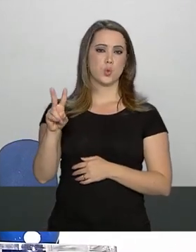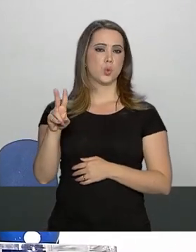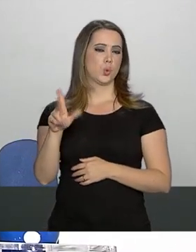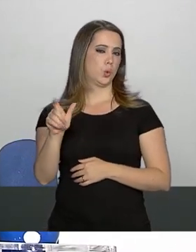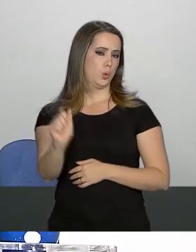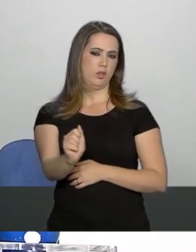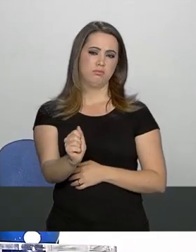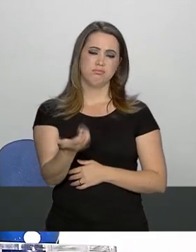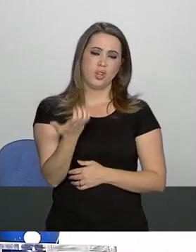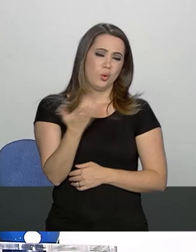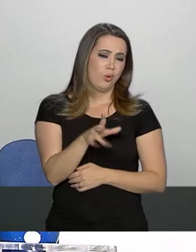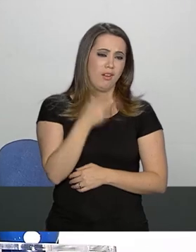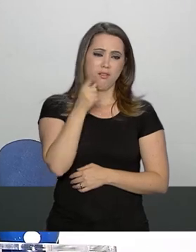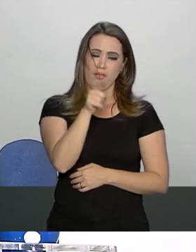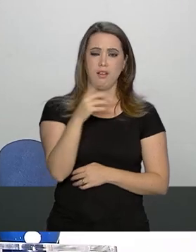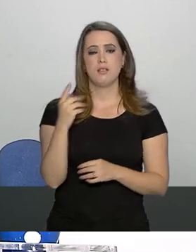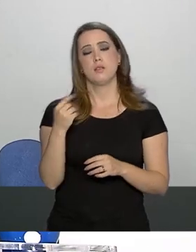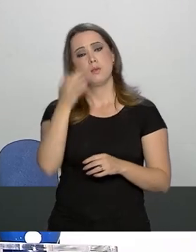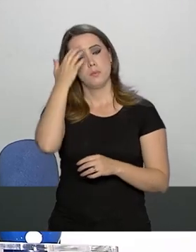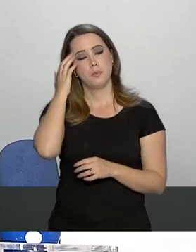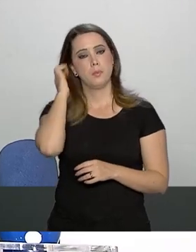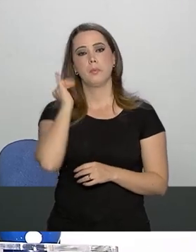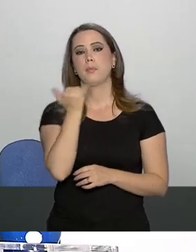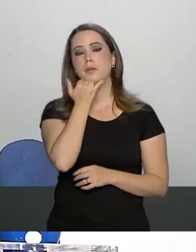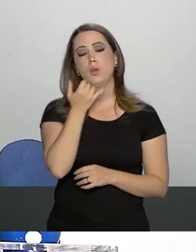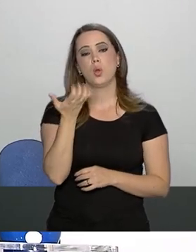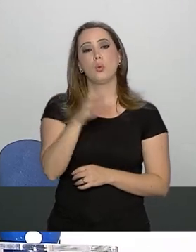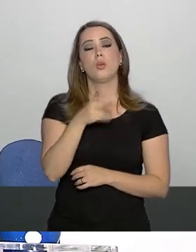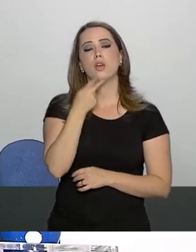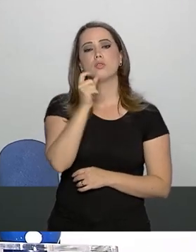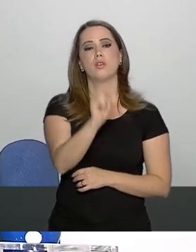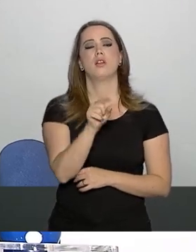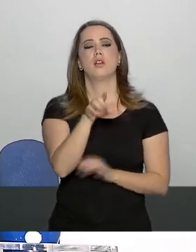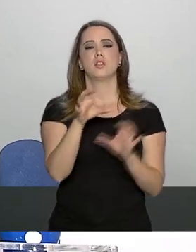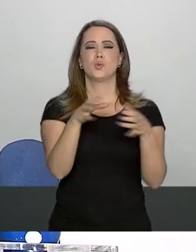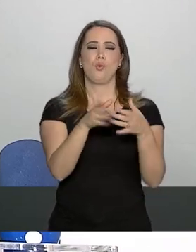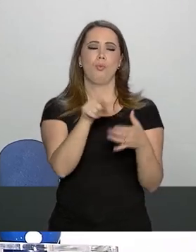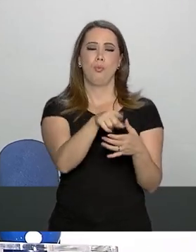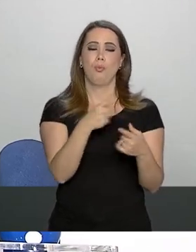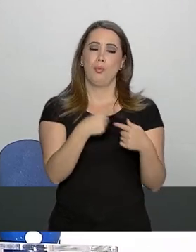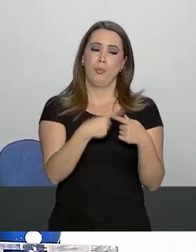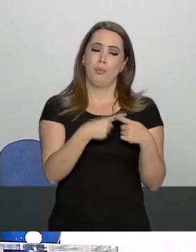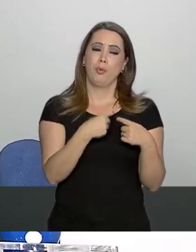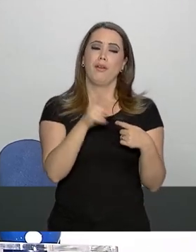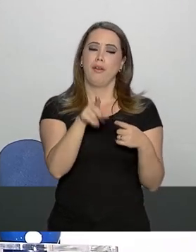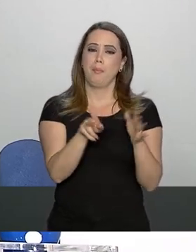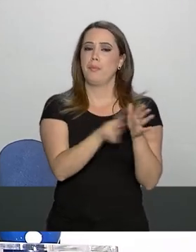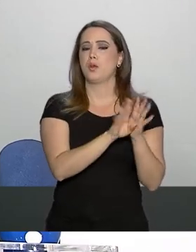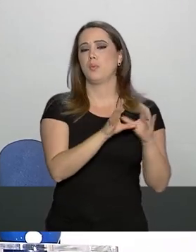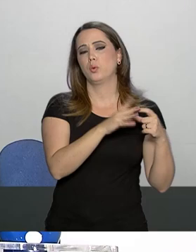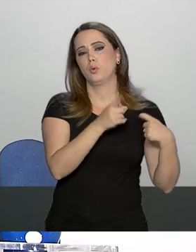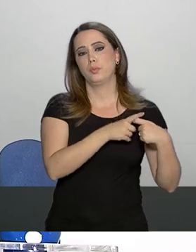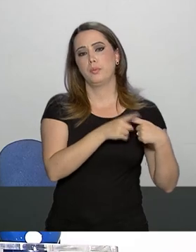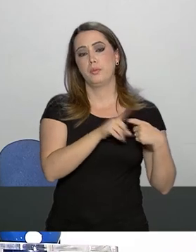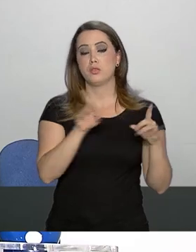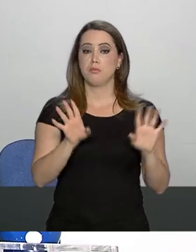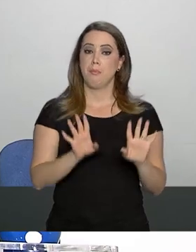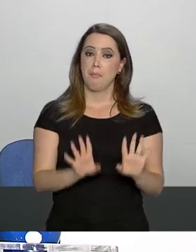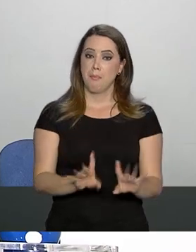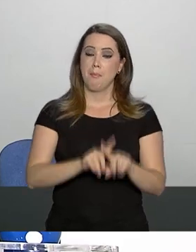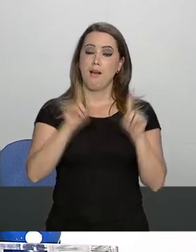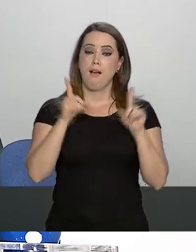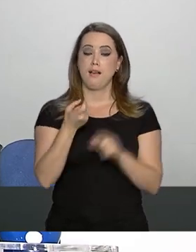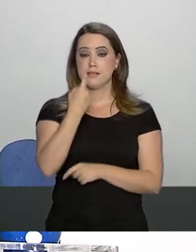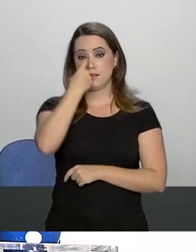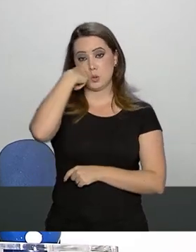a esse aspecto que é técnico, mas entendo que a sonda está sendo colocada ali e está sendo preparada para